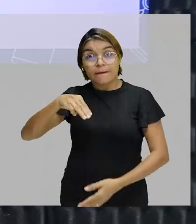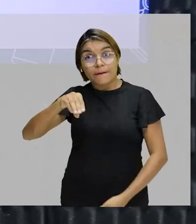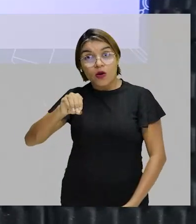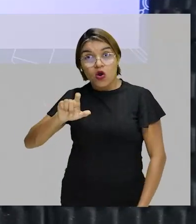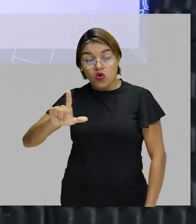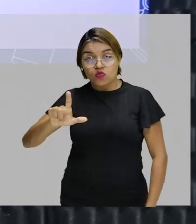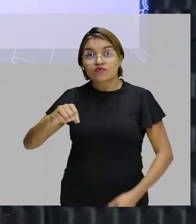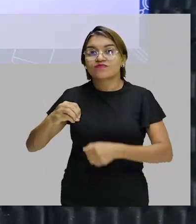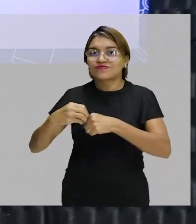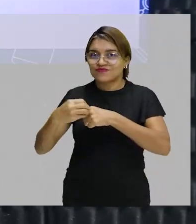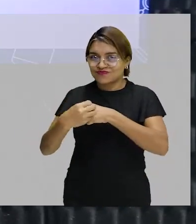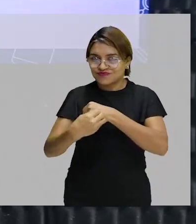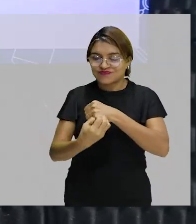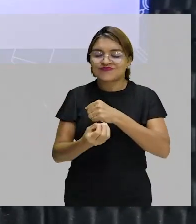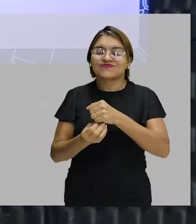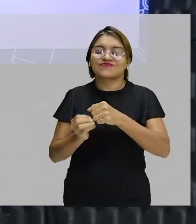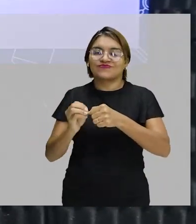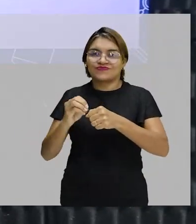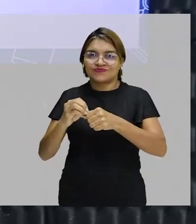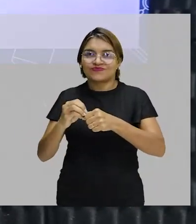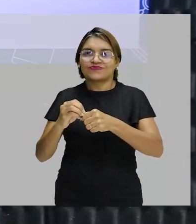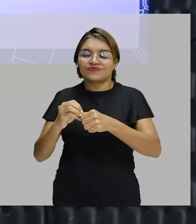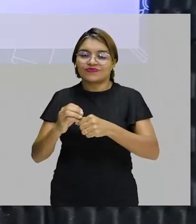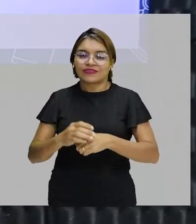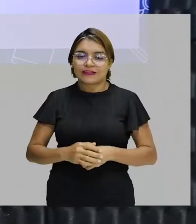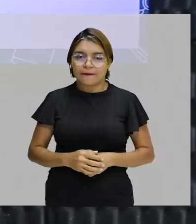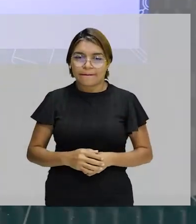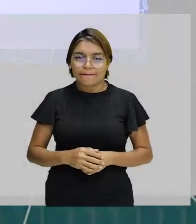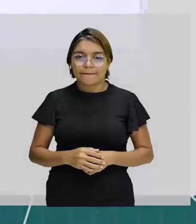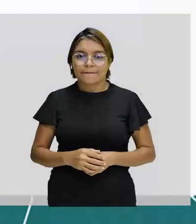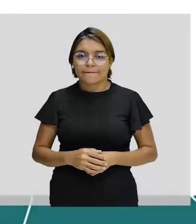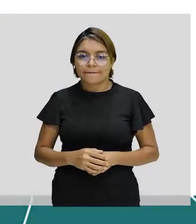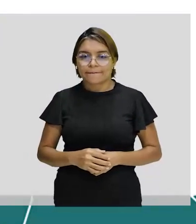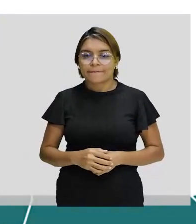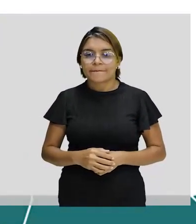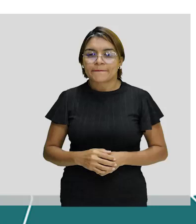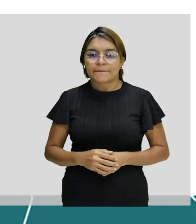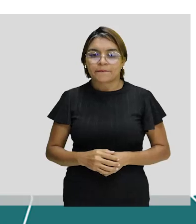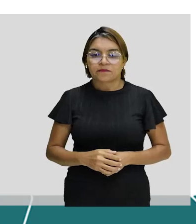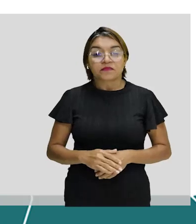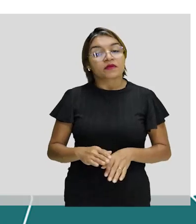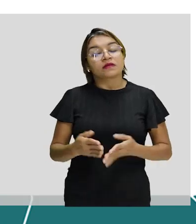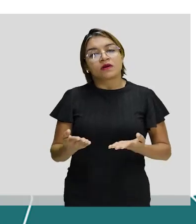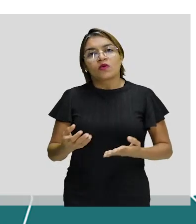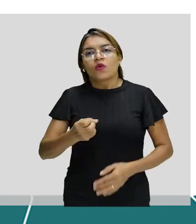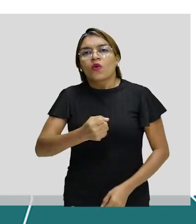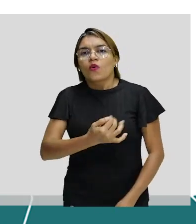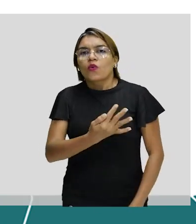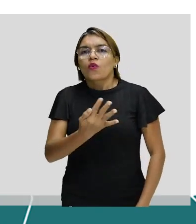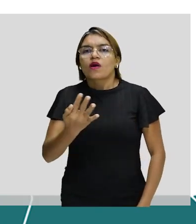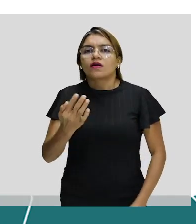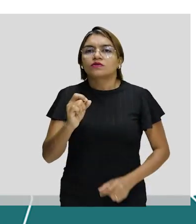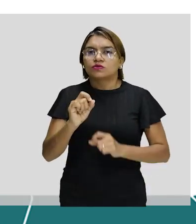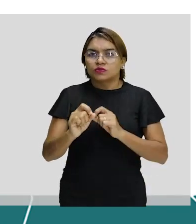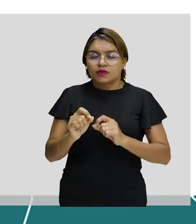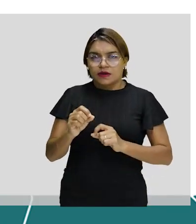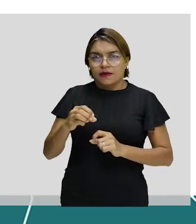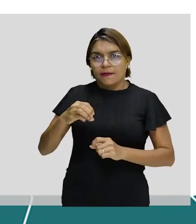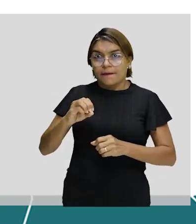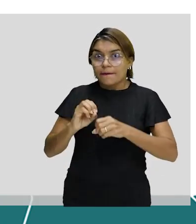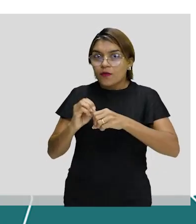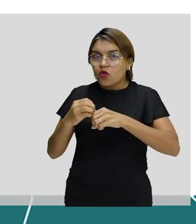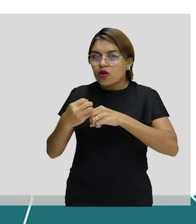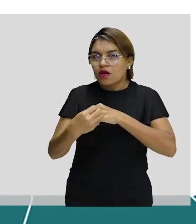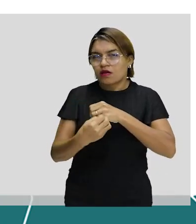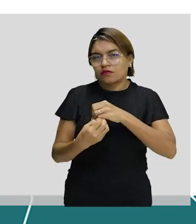3 mol de moléculas de amônia. E a quantidade de moléculas, a